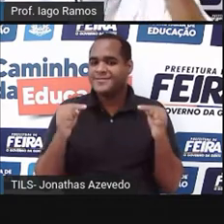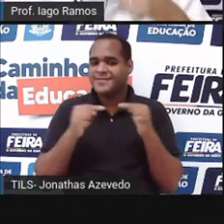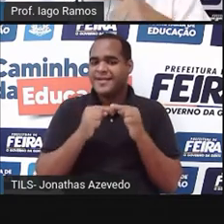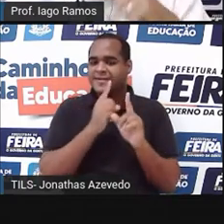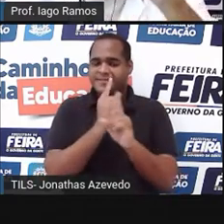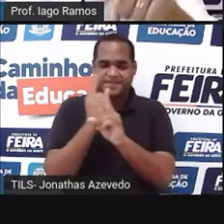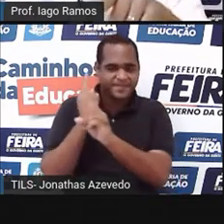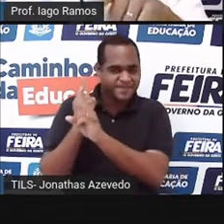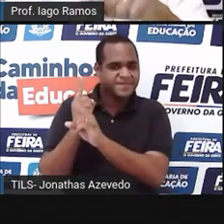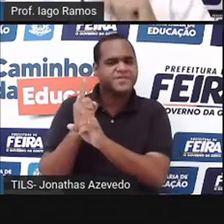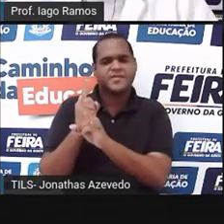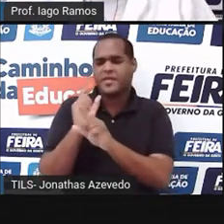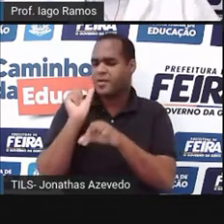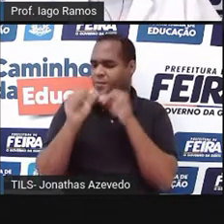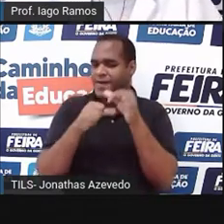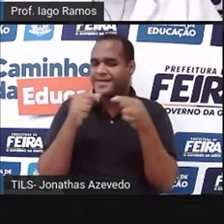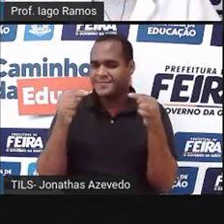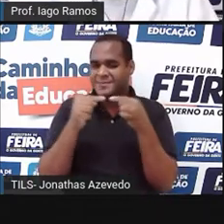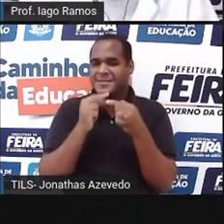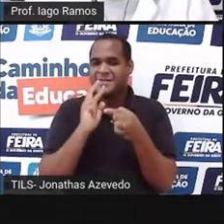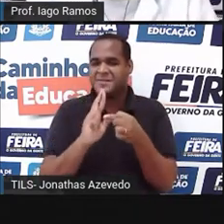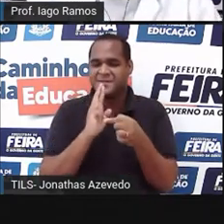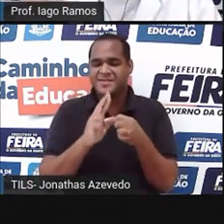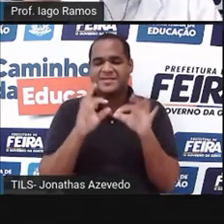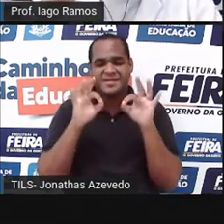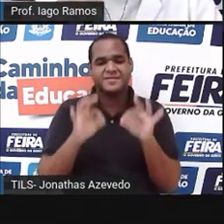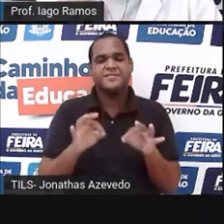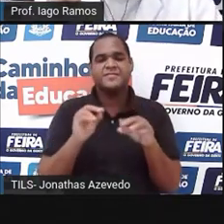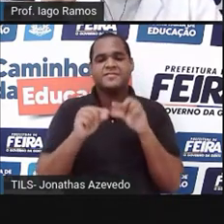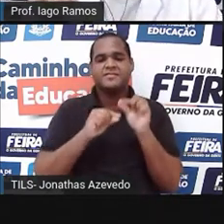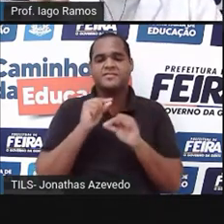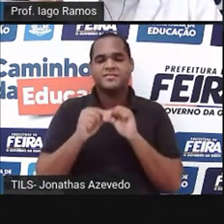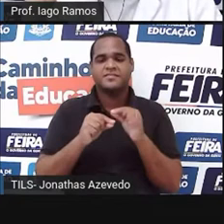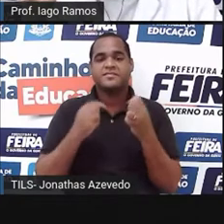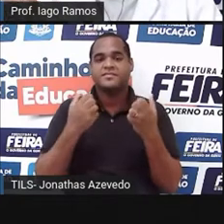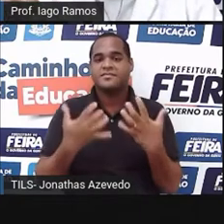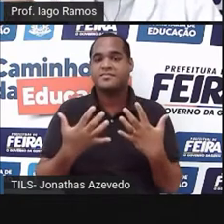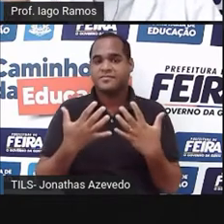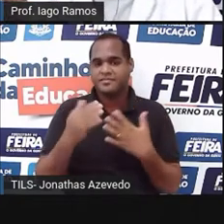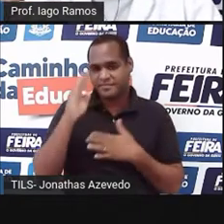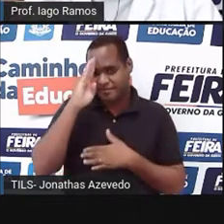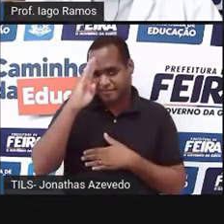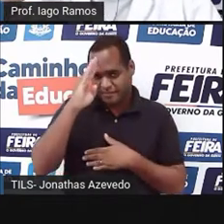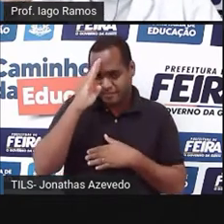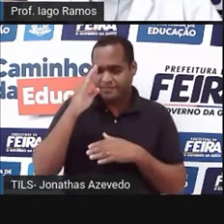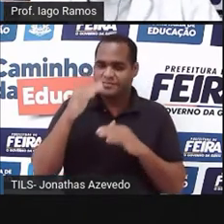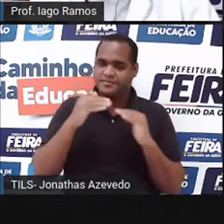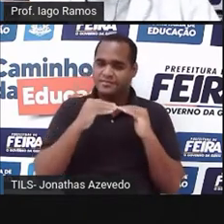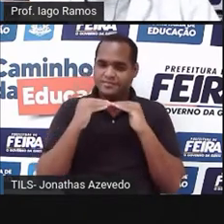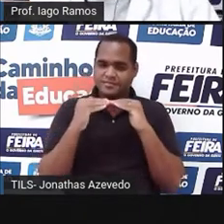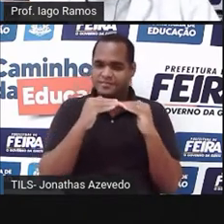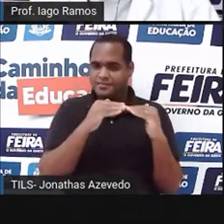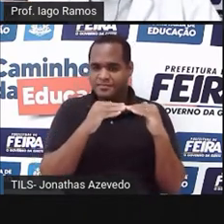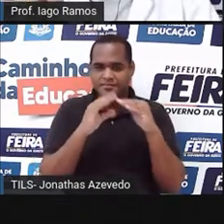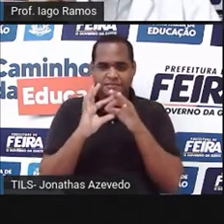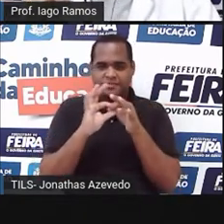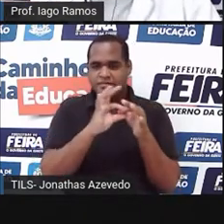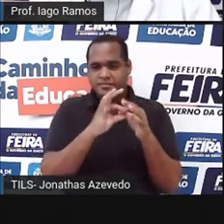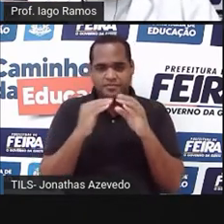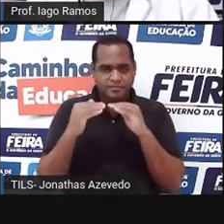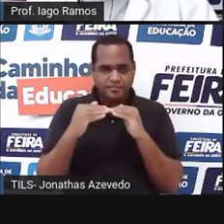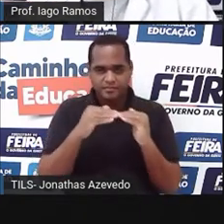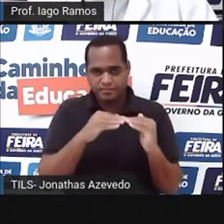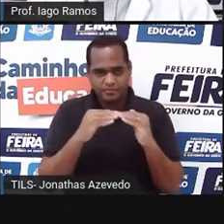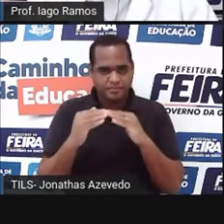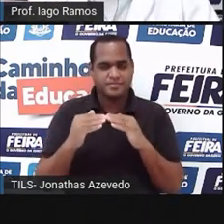pergunta correta para essa resposta. E a resposta é diretamente proporcionais. Para